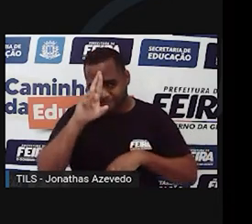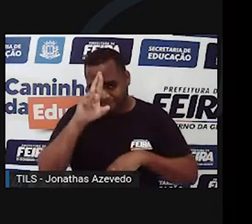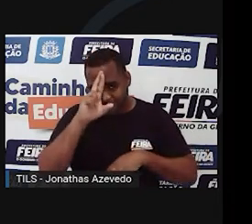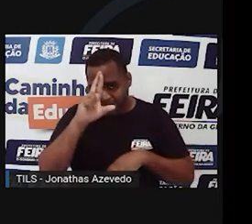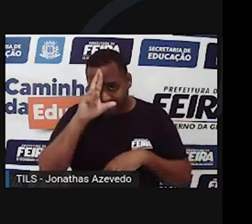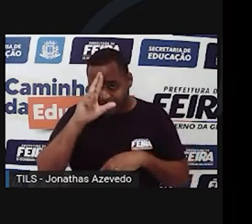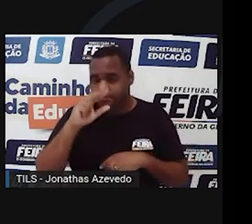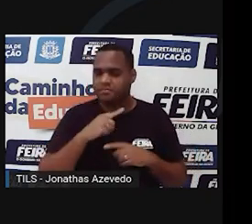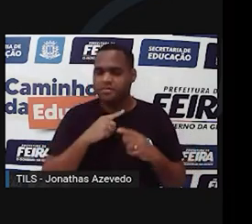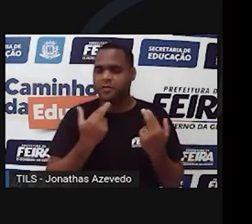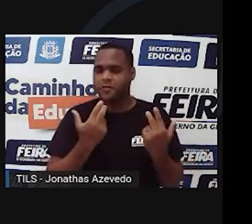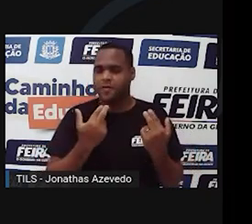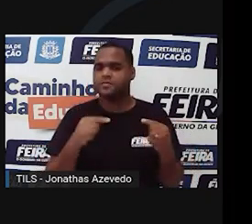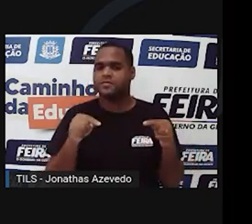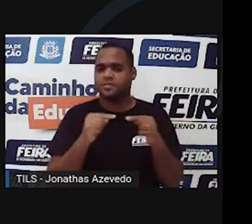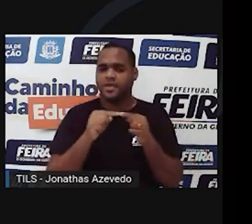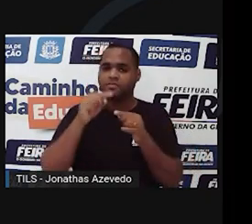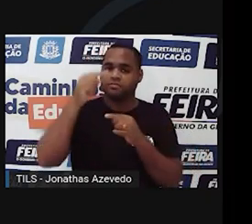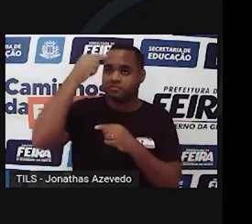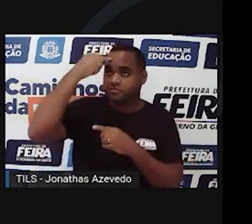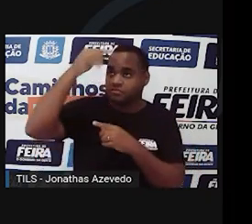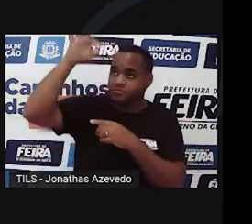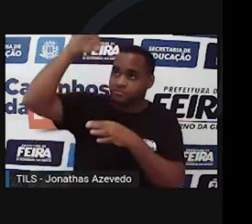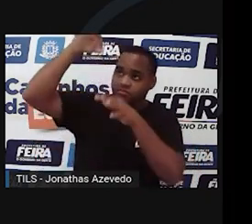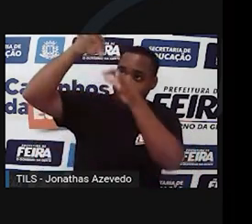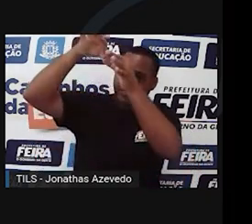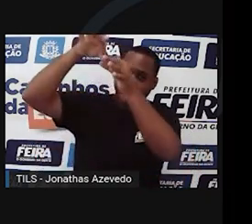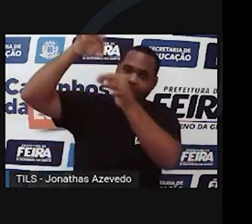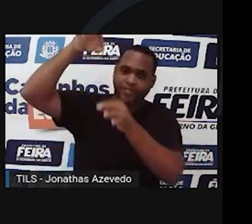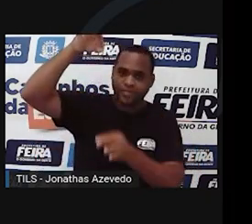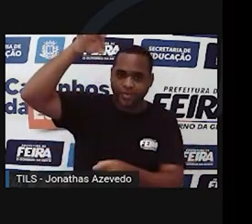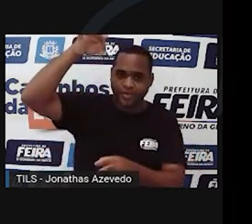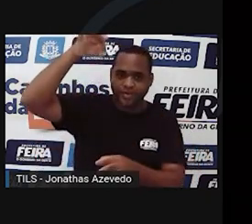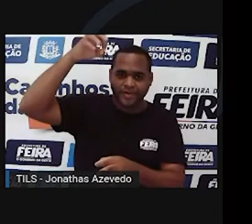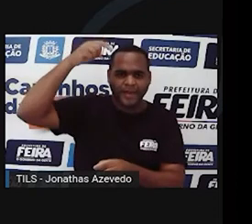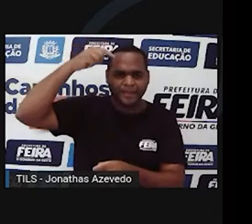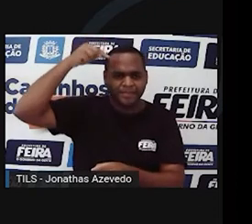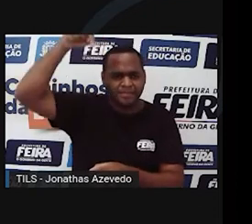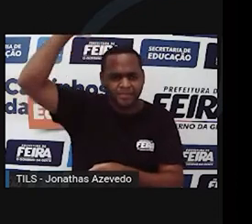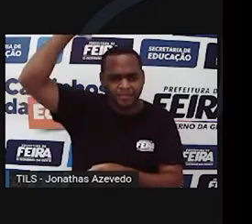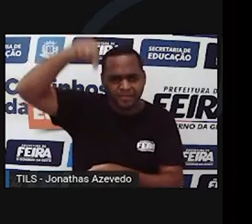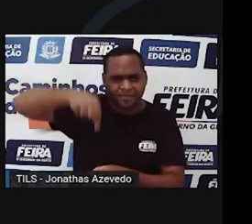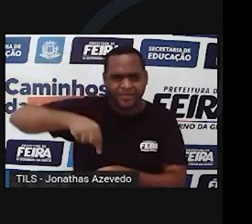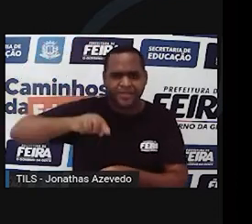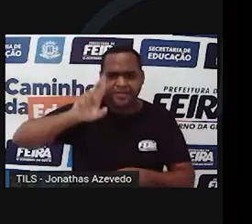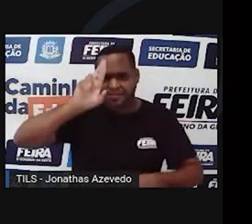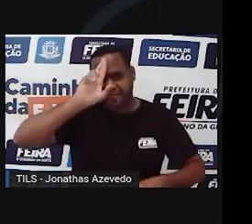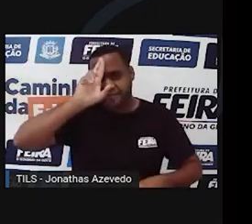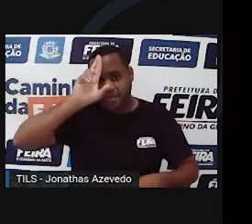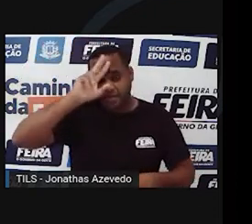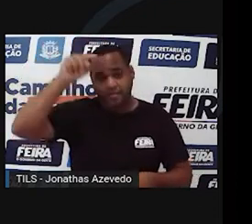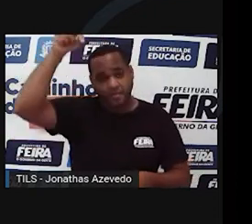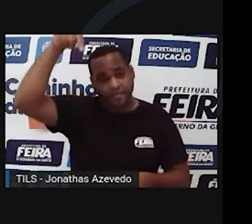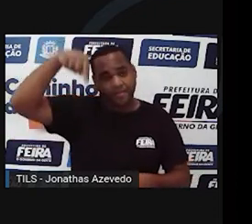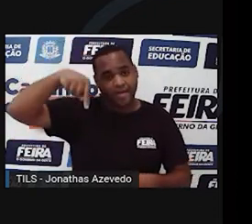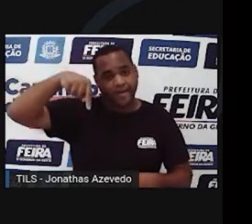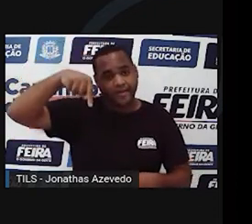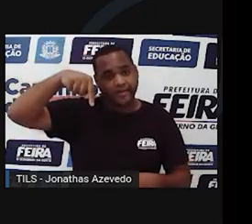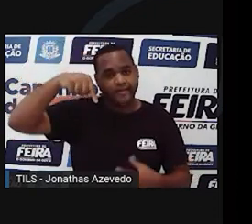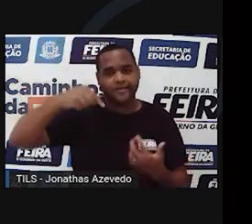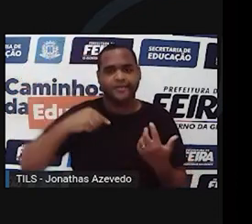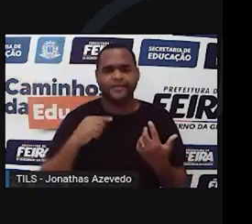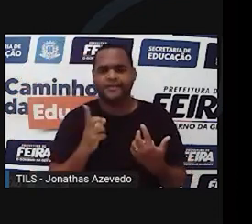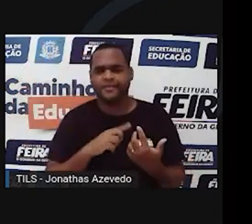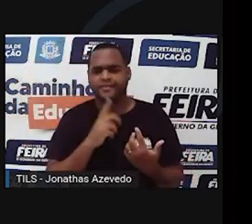meio-dia. Nós traçamos aqui a luz partindo do Sol, mas repare que a luz que veio do Sol parou na cabeça da pessoa e